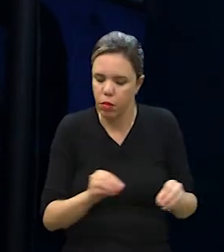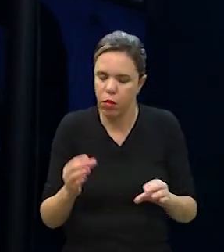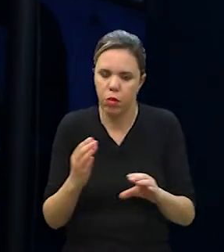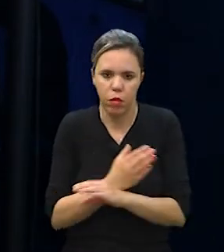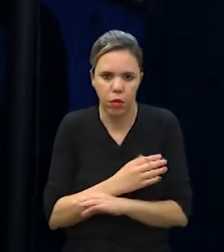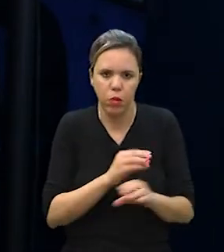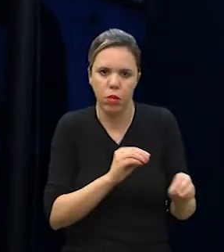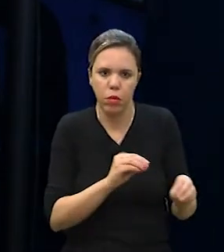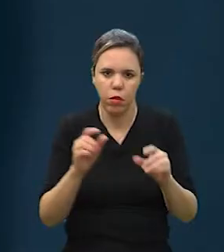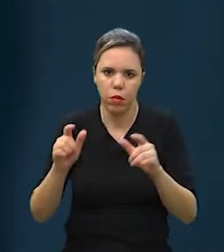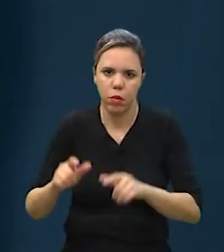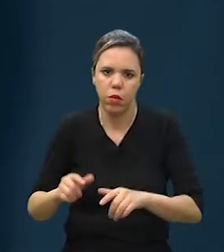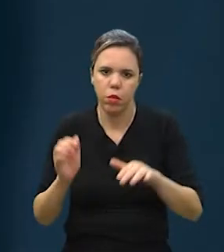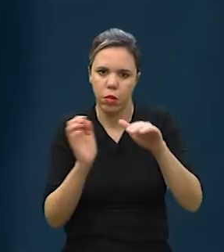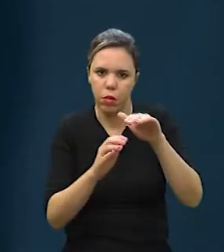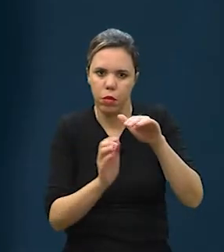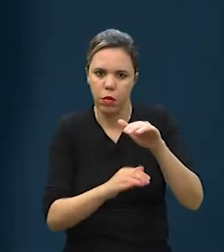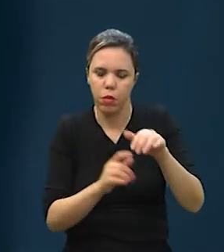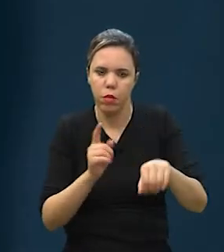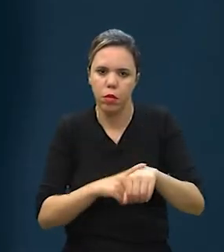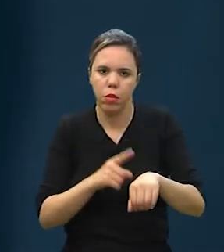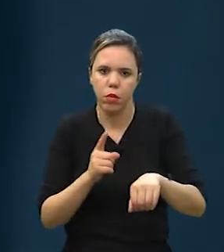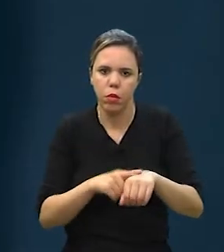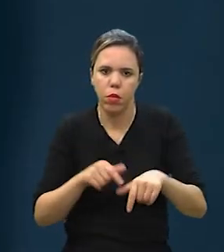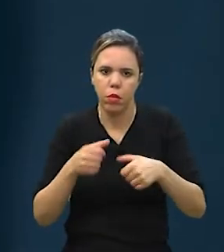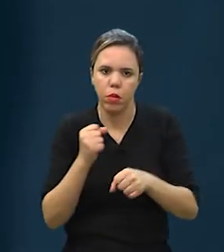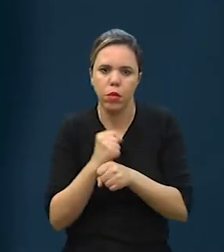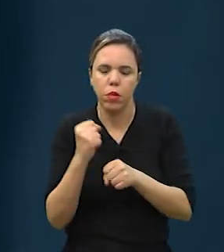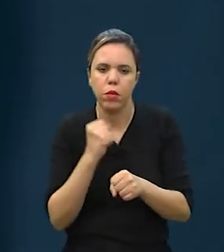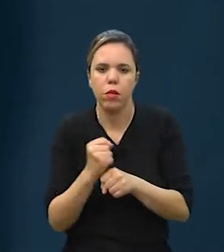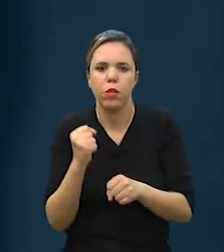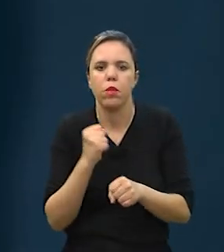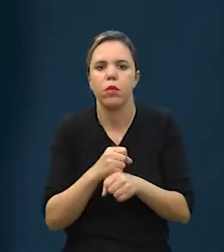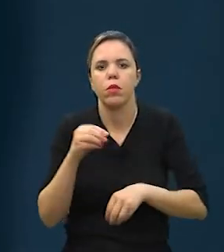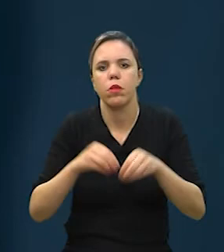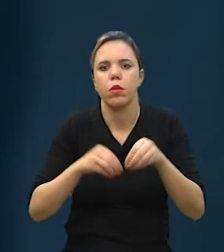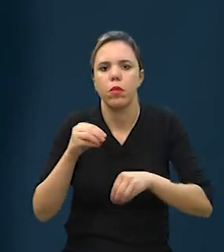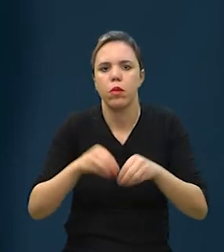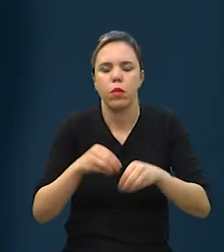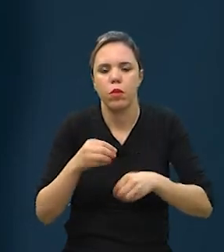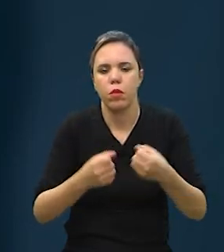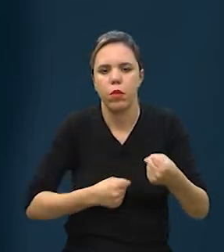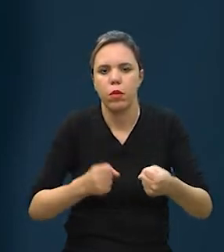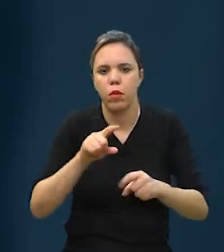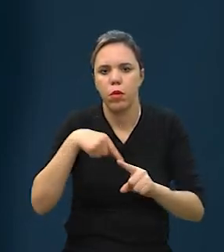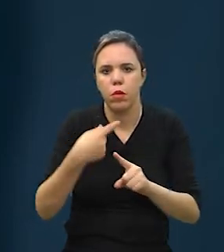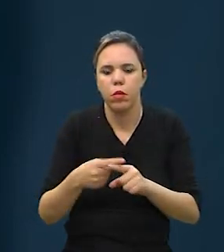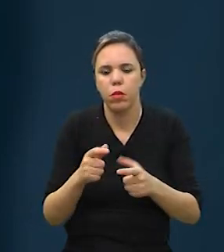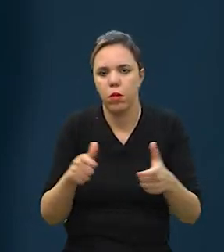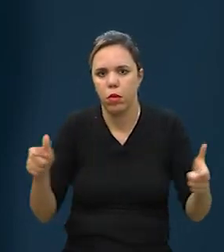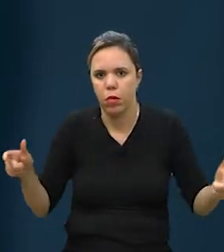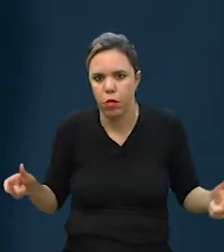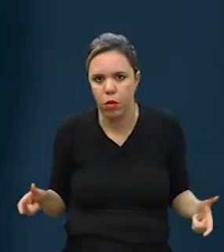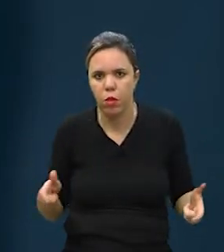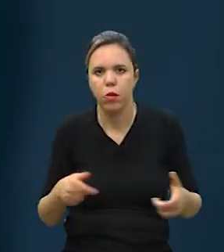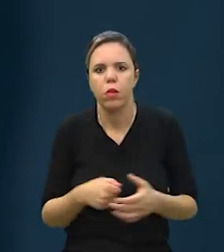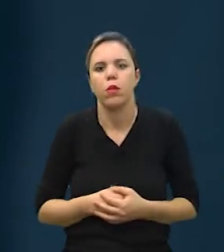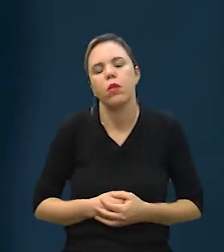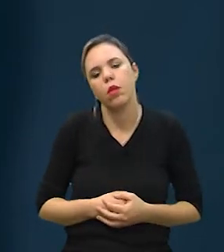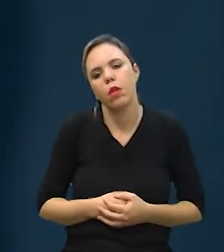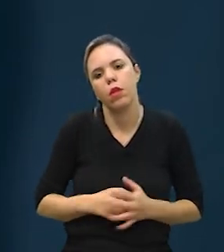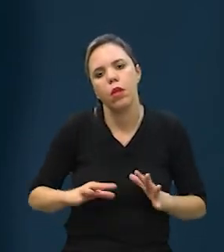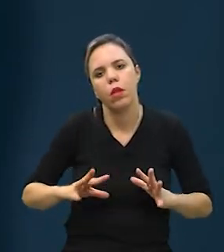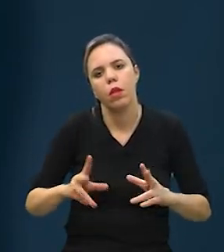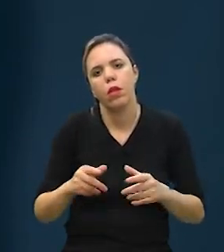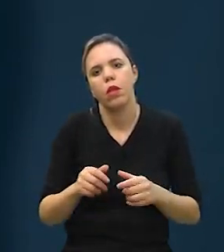mudamos completamente. Inclusive, estamos num momento de reforma, montando mais uma cozinha mais ampla, com